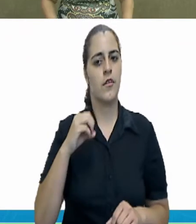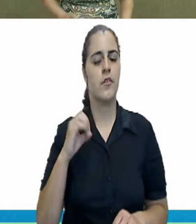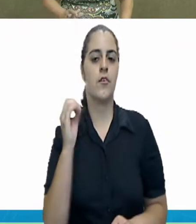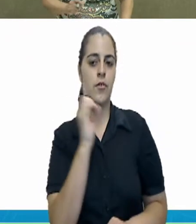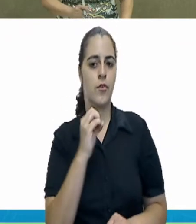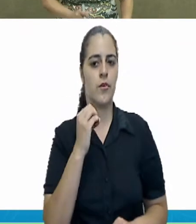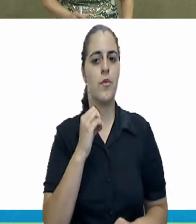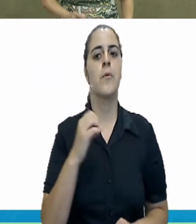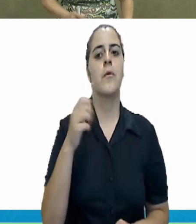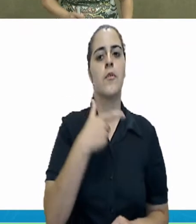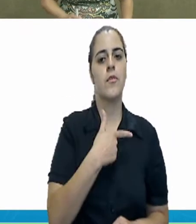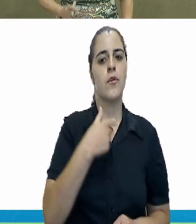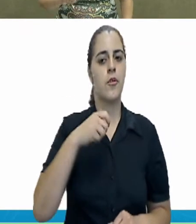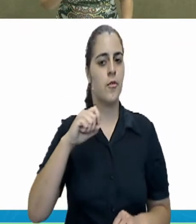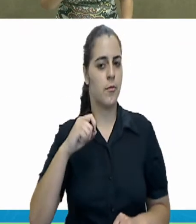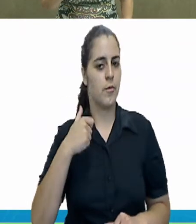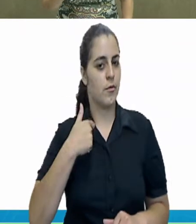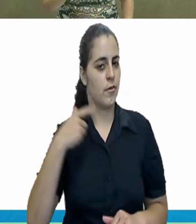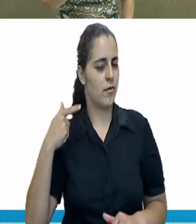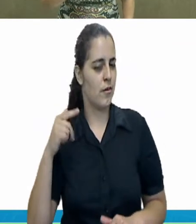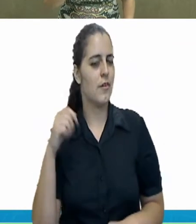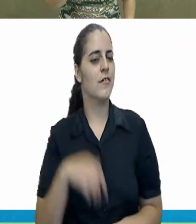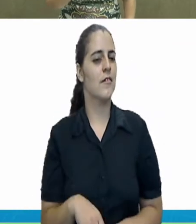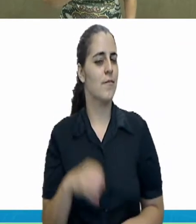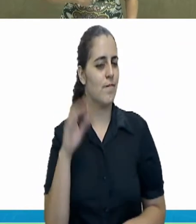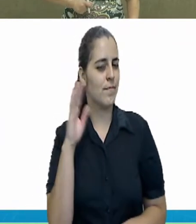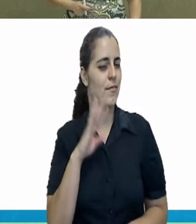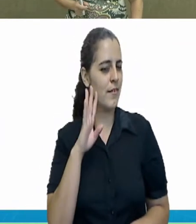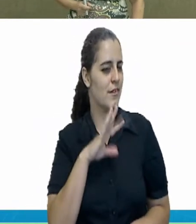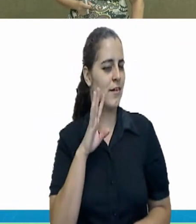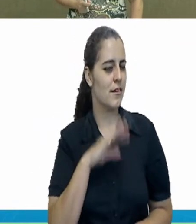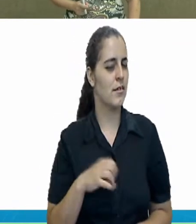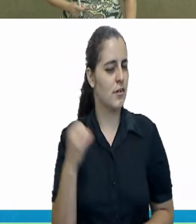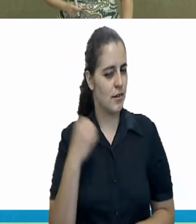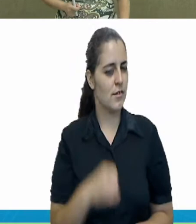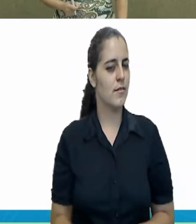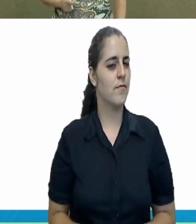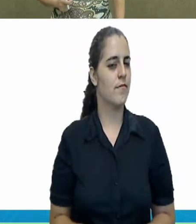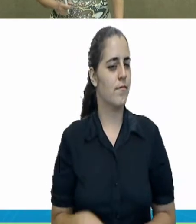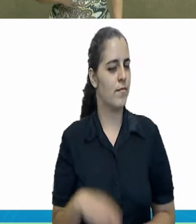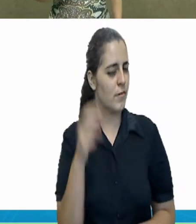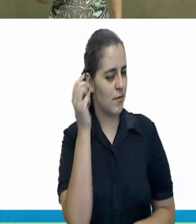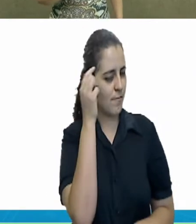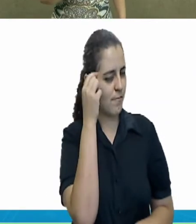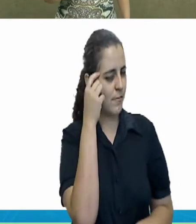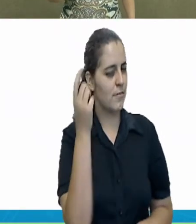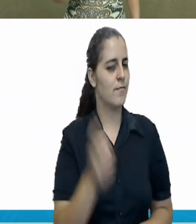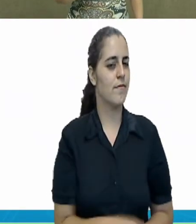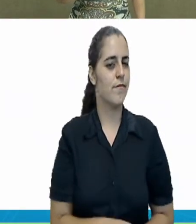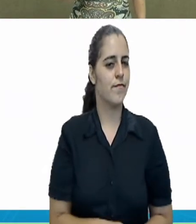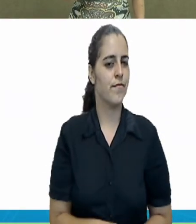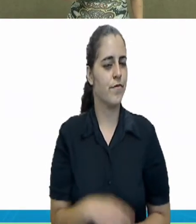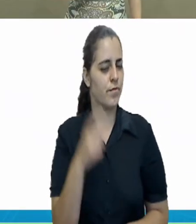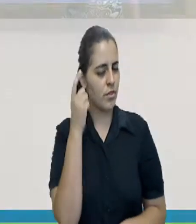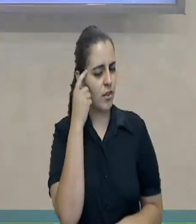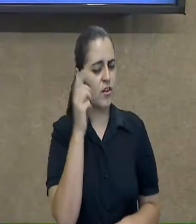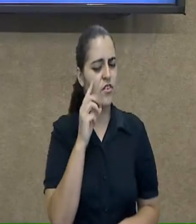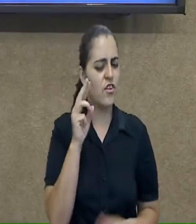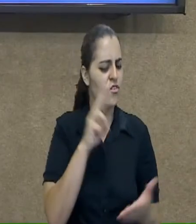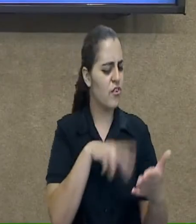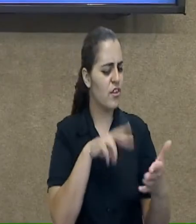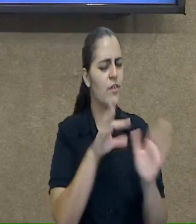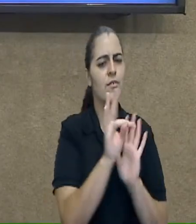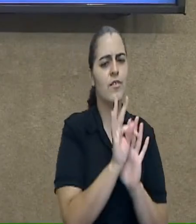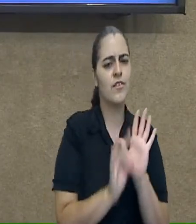2017. Interessante demais a cabeça de Hilley. Na cabeça dela, pelo que a gente